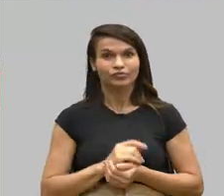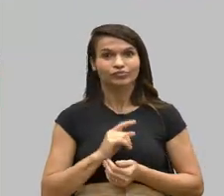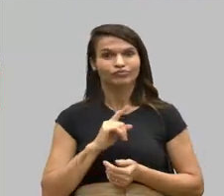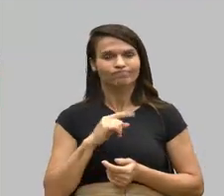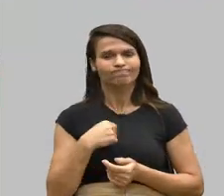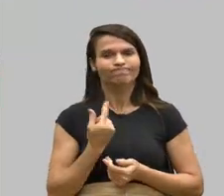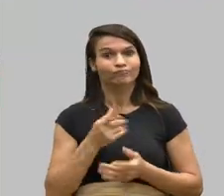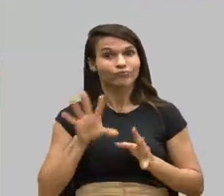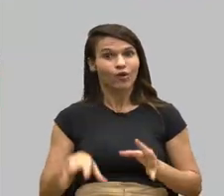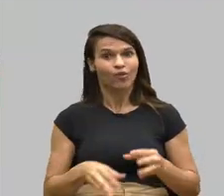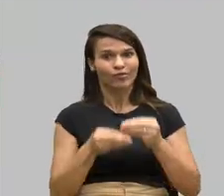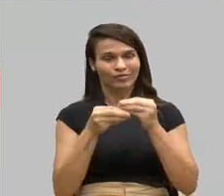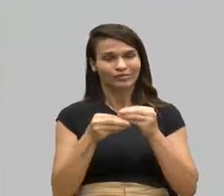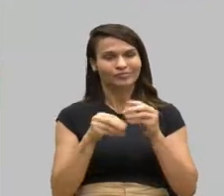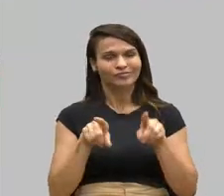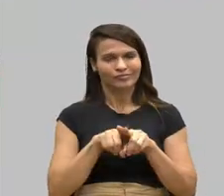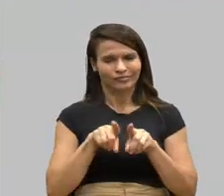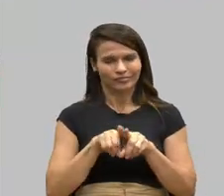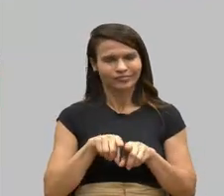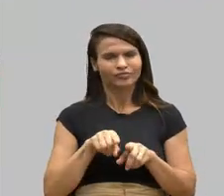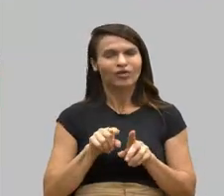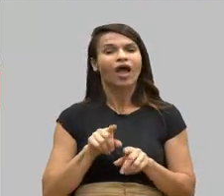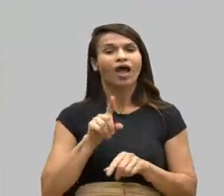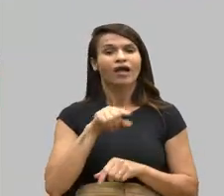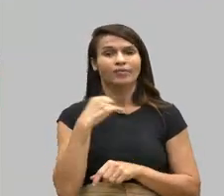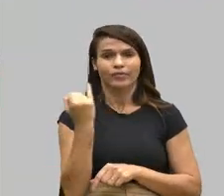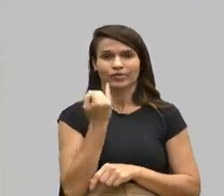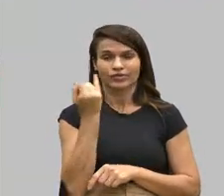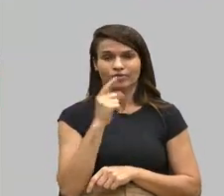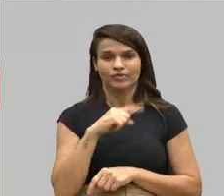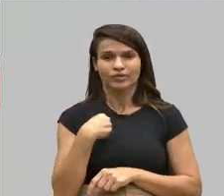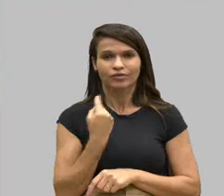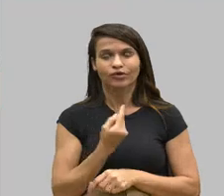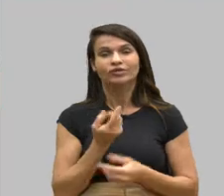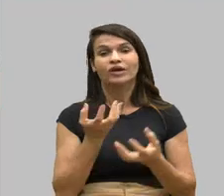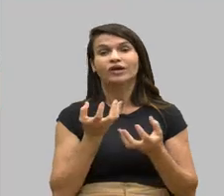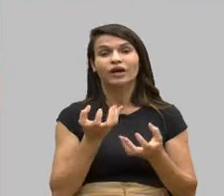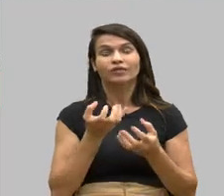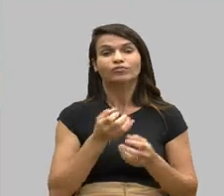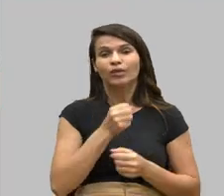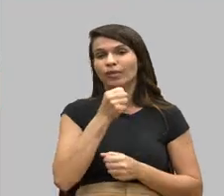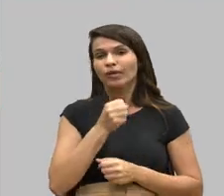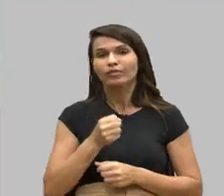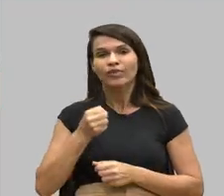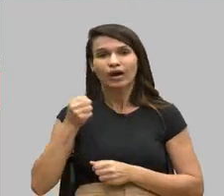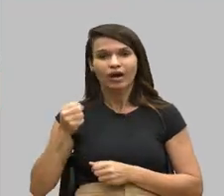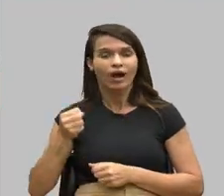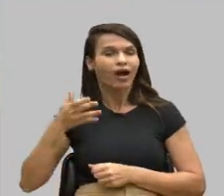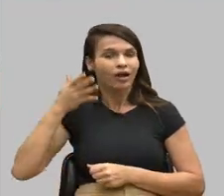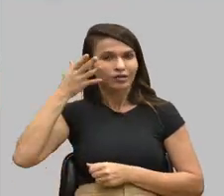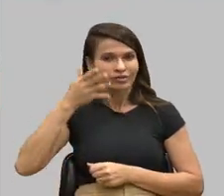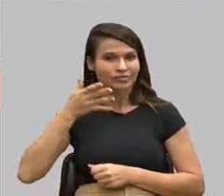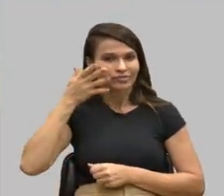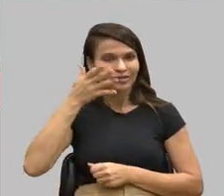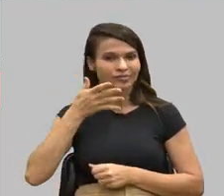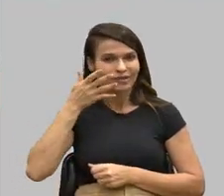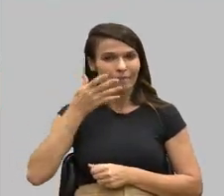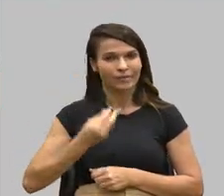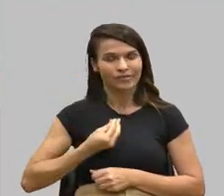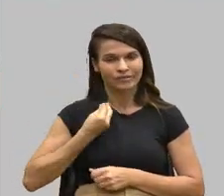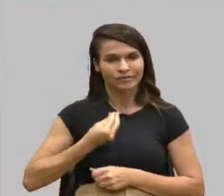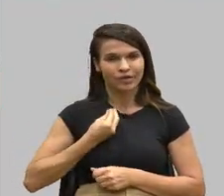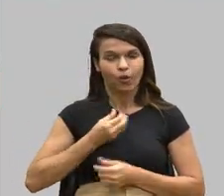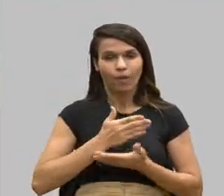acrescentar. Então, é muito importante para nós. Quero, então, passar a palavra aos nossos palestrantes. Vamos